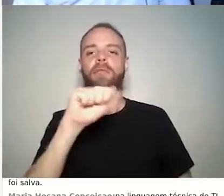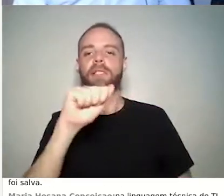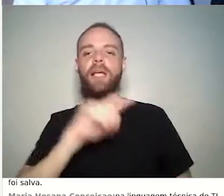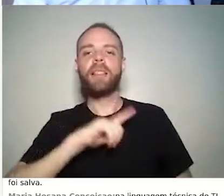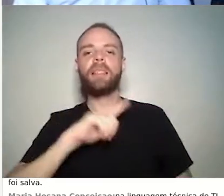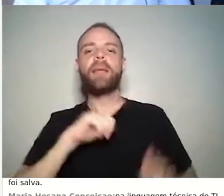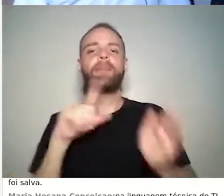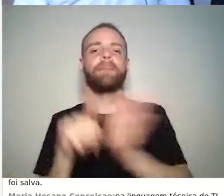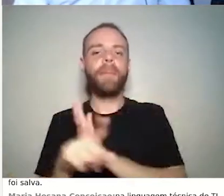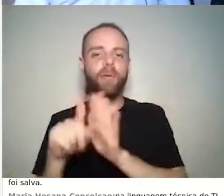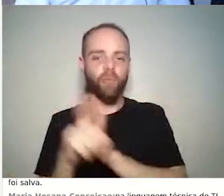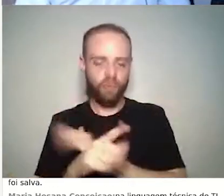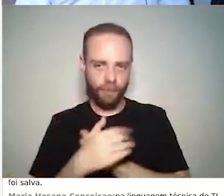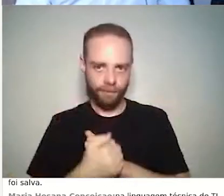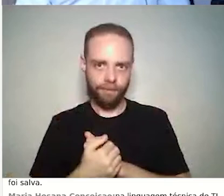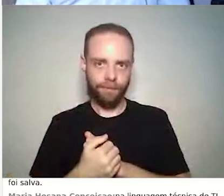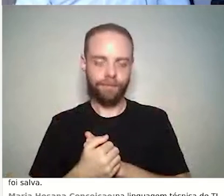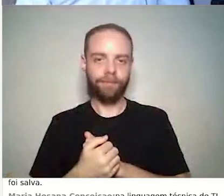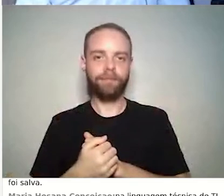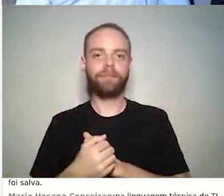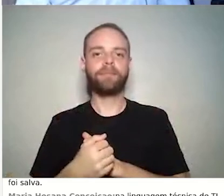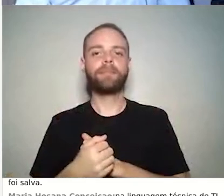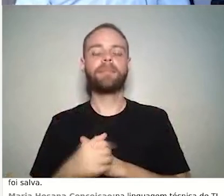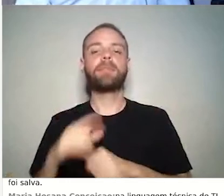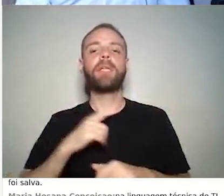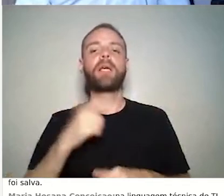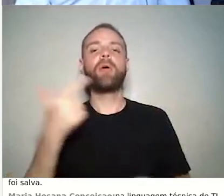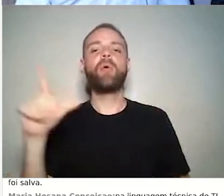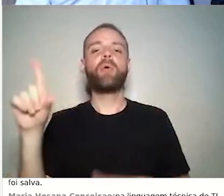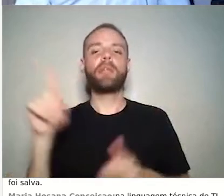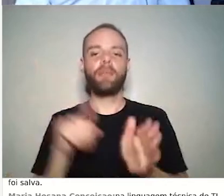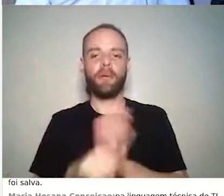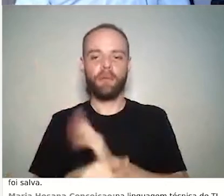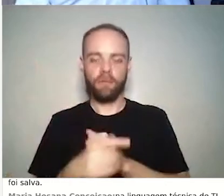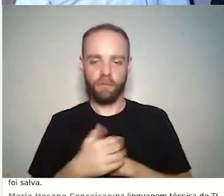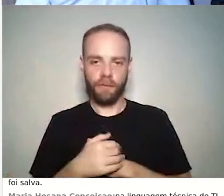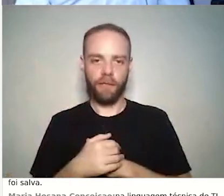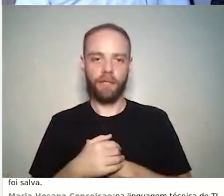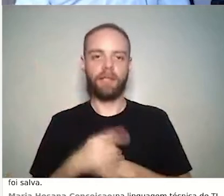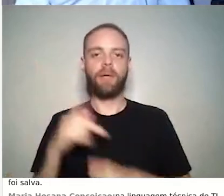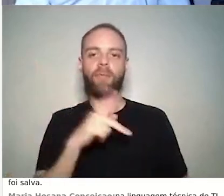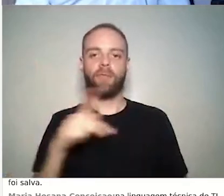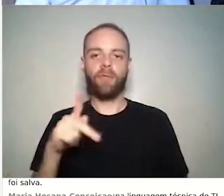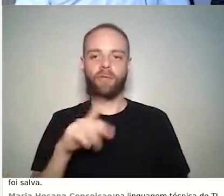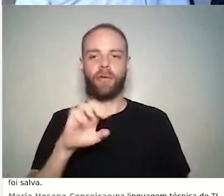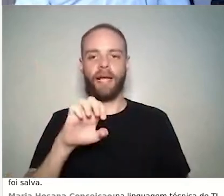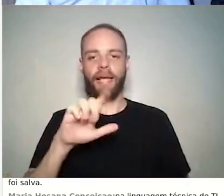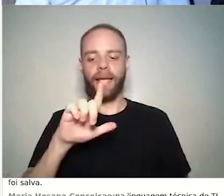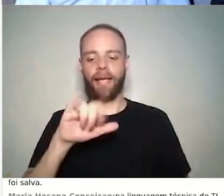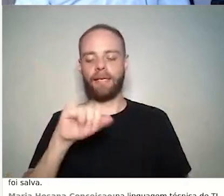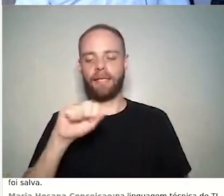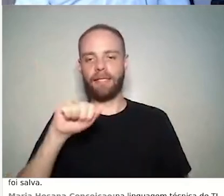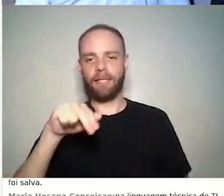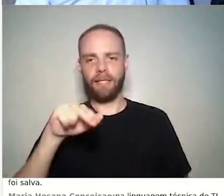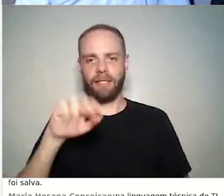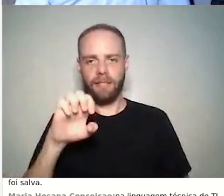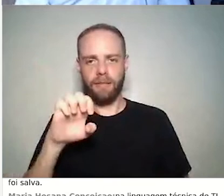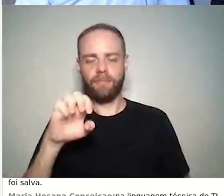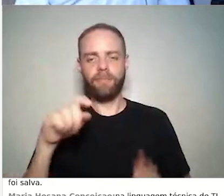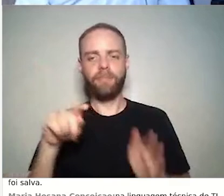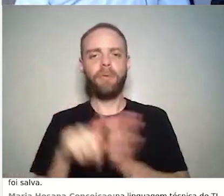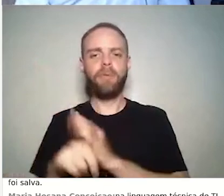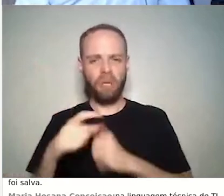Claro, fica a vontade. Eu vou numa outra caixa de entrada e a professora Yane pergunta, posso realmente confiar